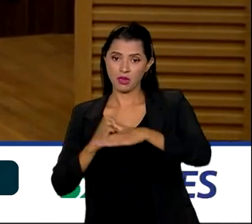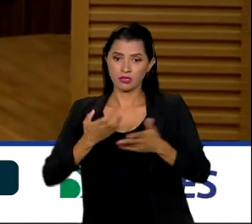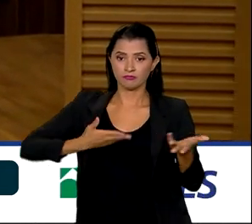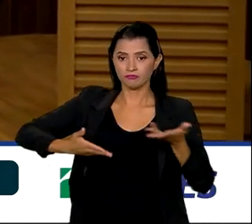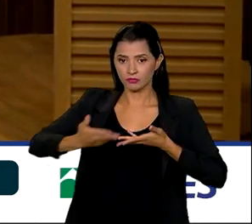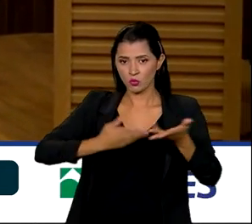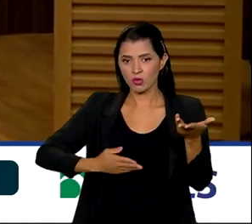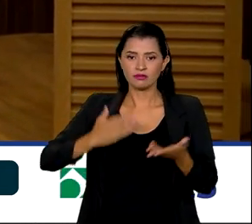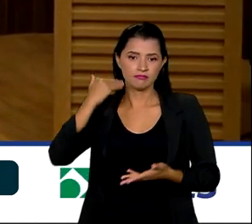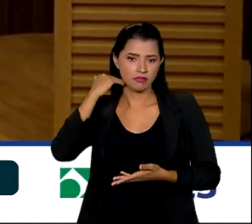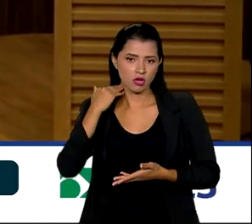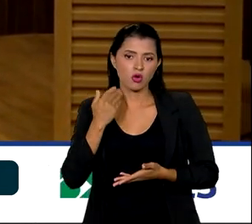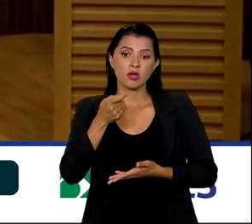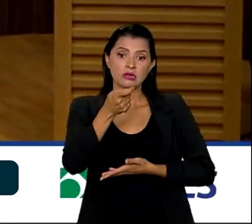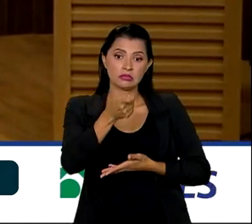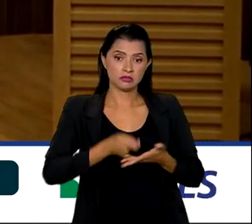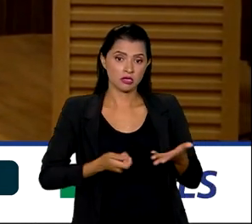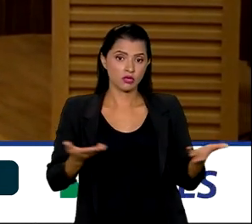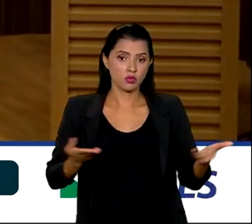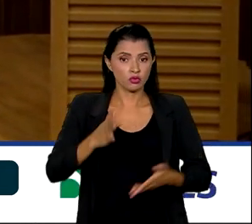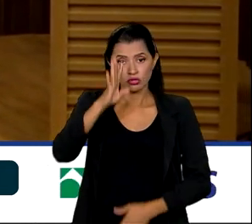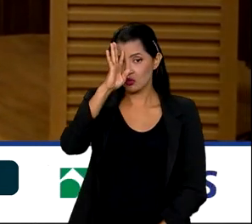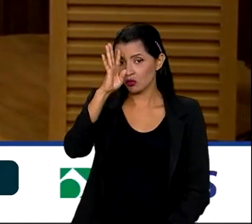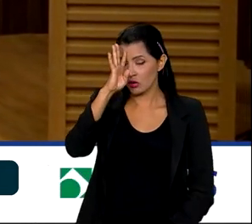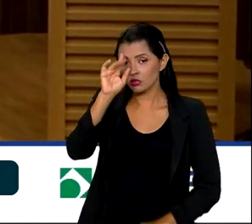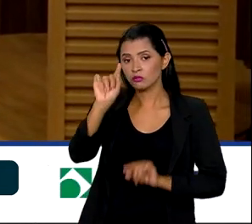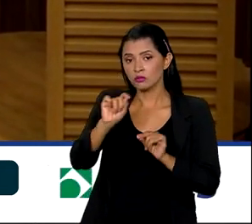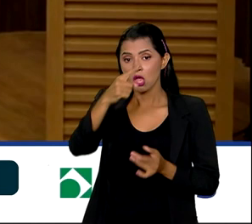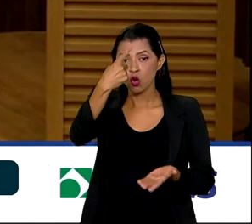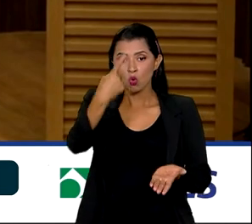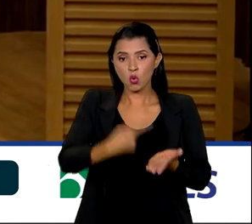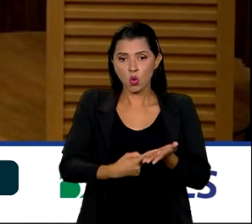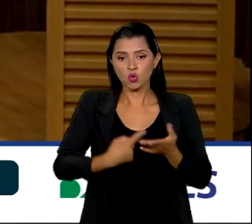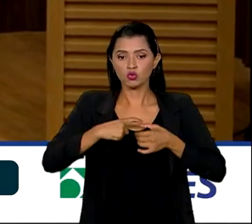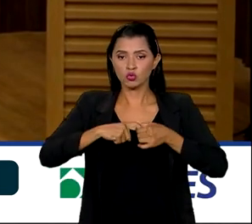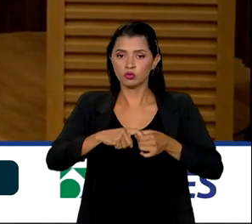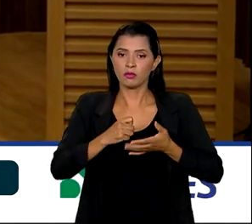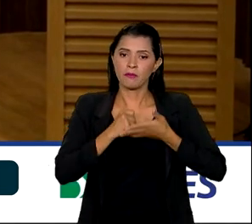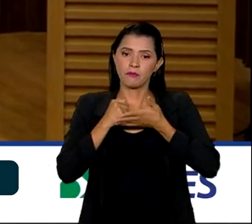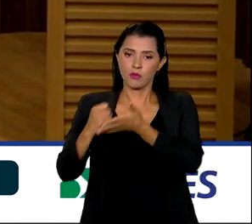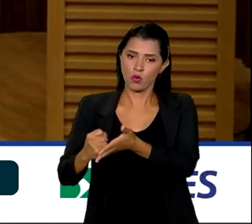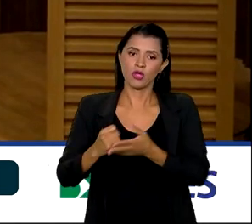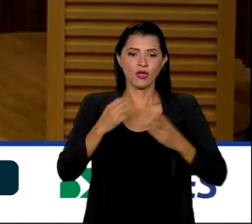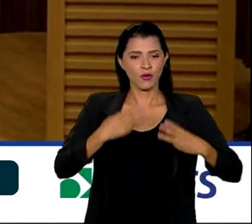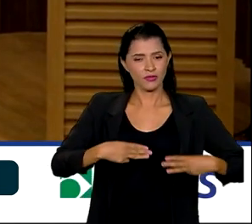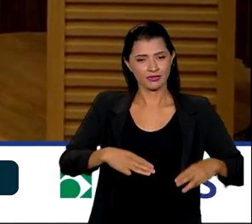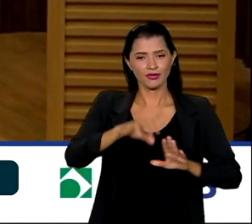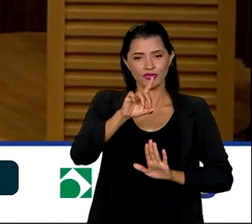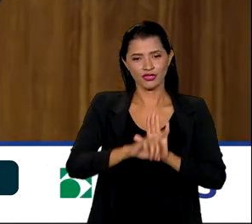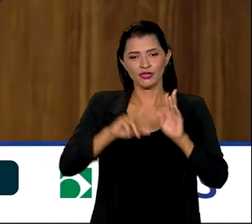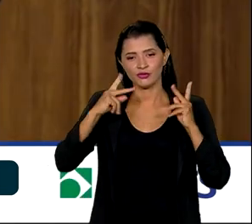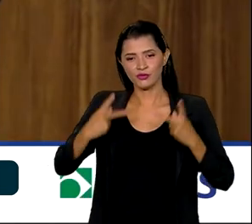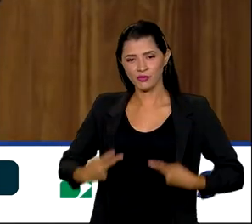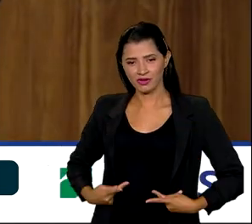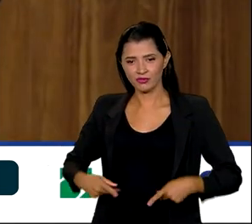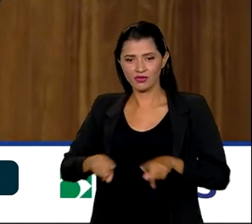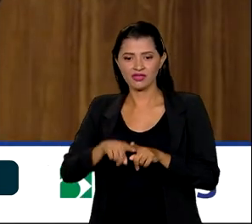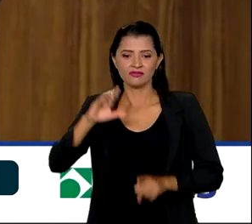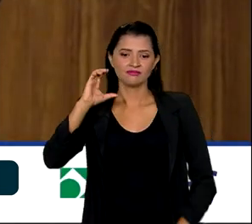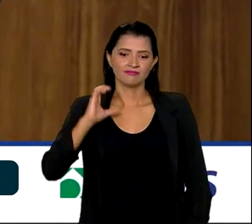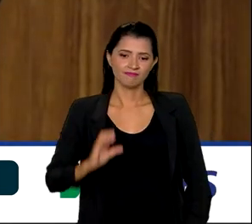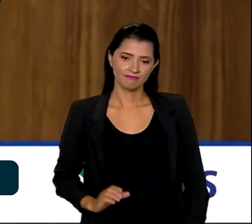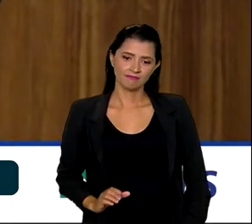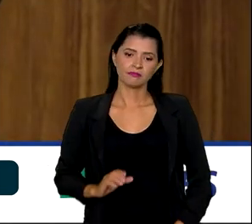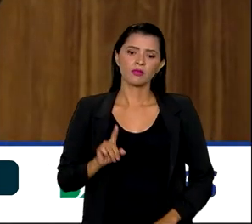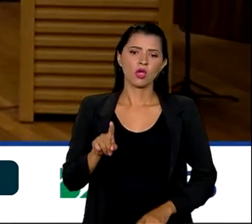Fomento, foi assinado nesta quarta-feira um acordo de cooperação com o Ministério de Direitos Humanos e Cidadania.